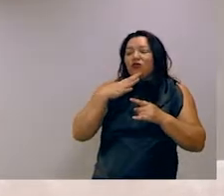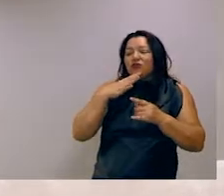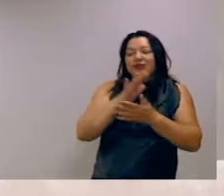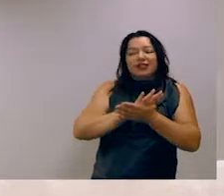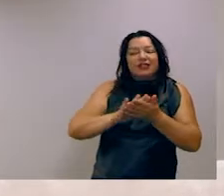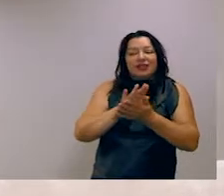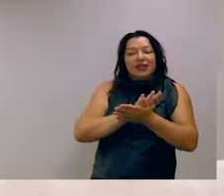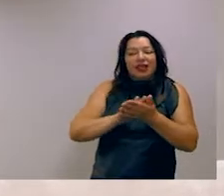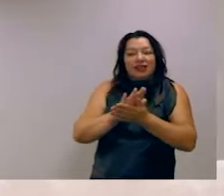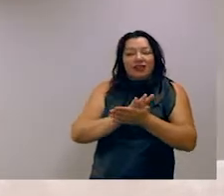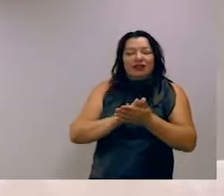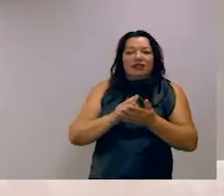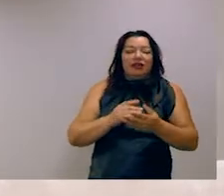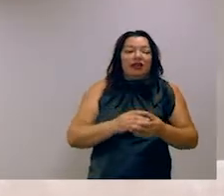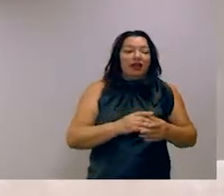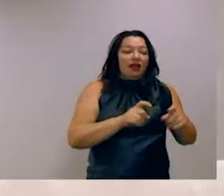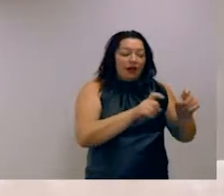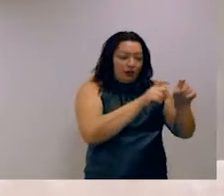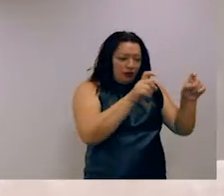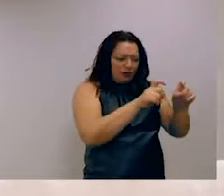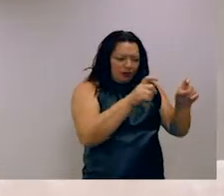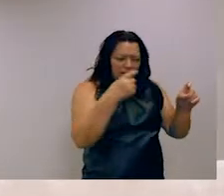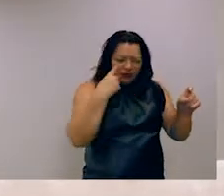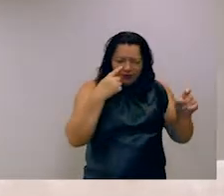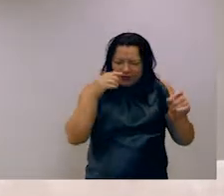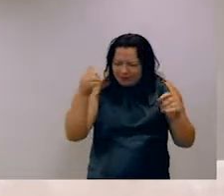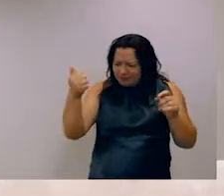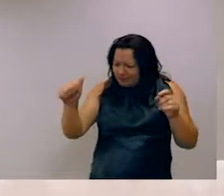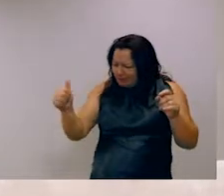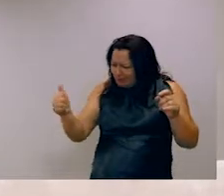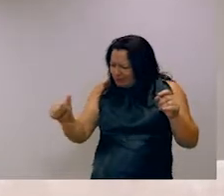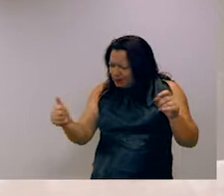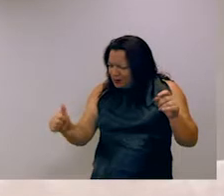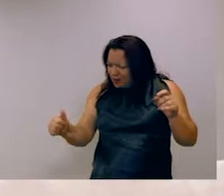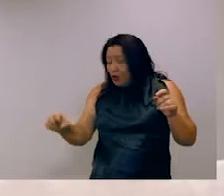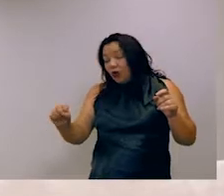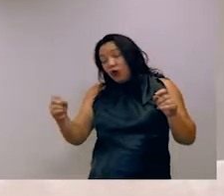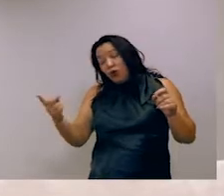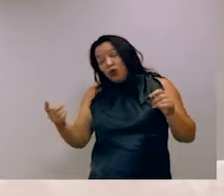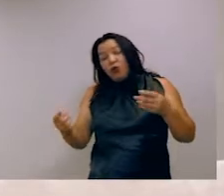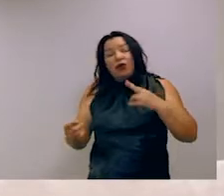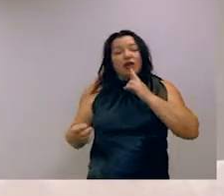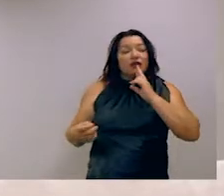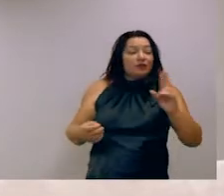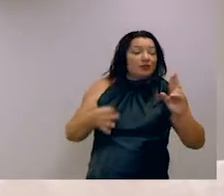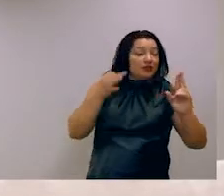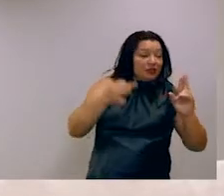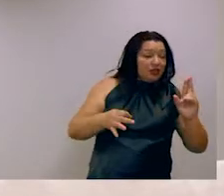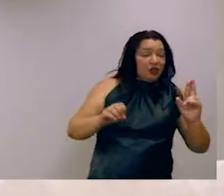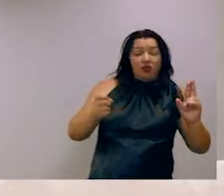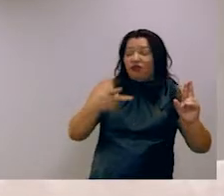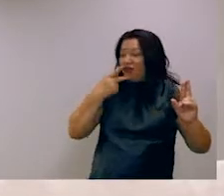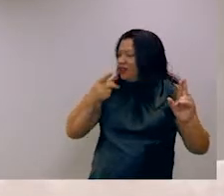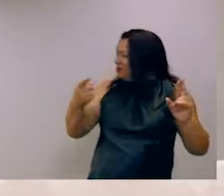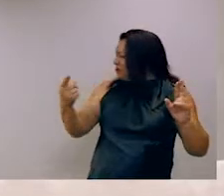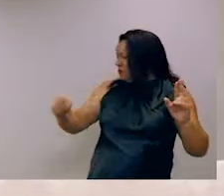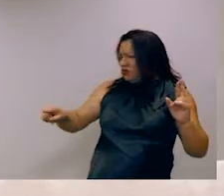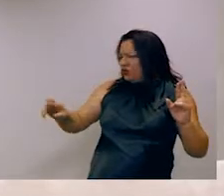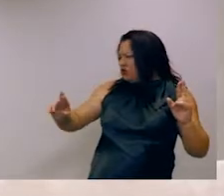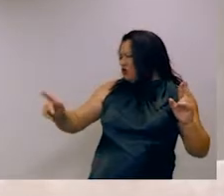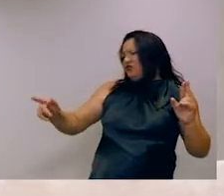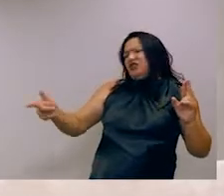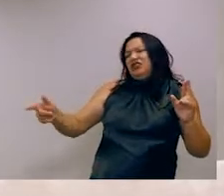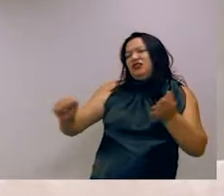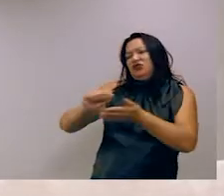algoritmo dar aquela pergunta ou trazer a resposta correta esperada ou dizer não há resposta para essa